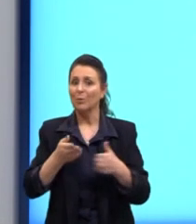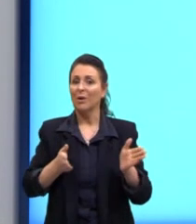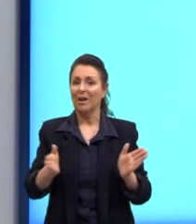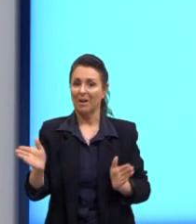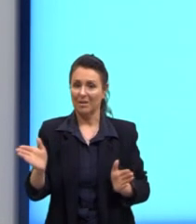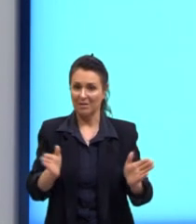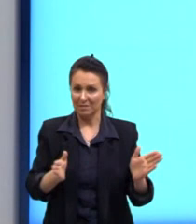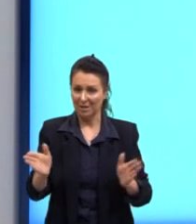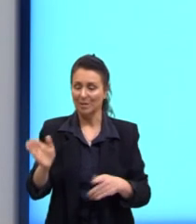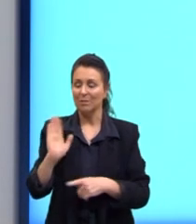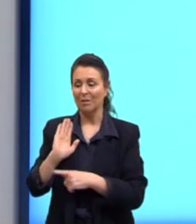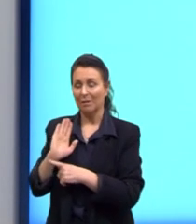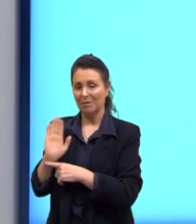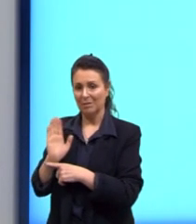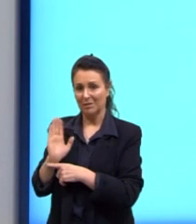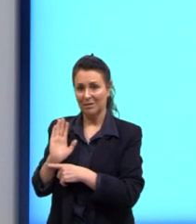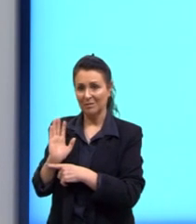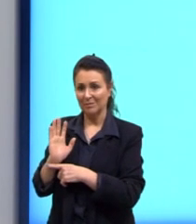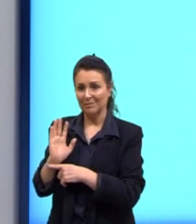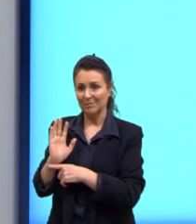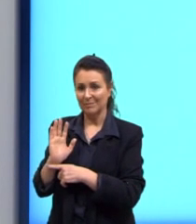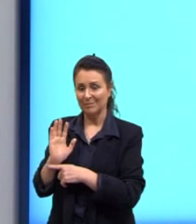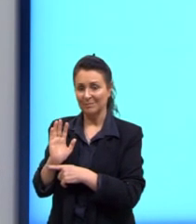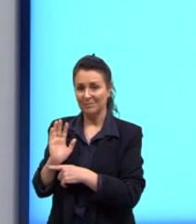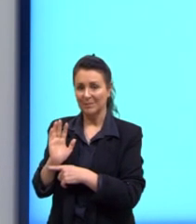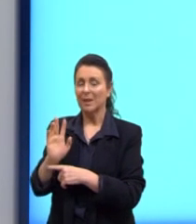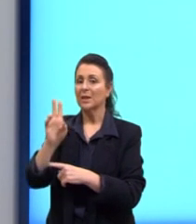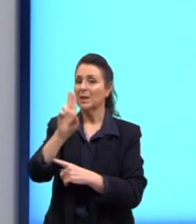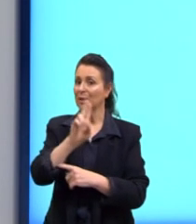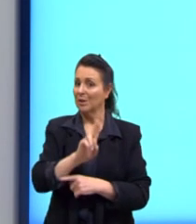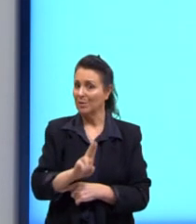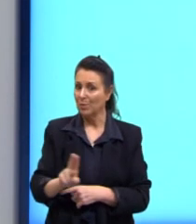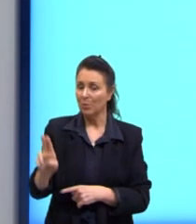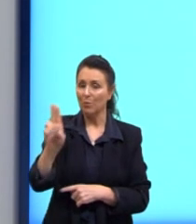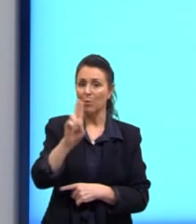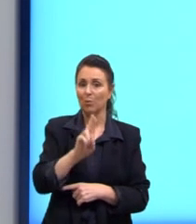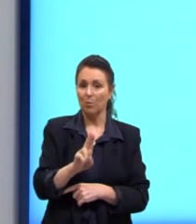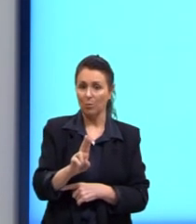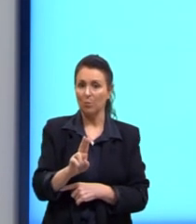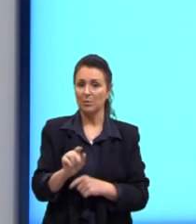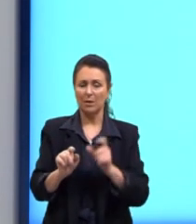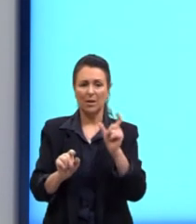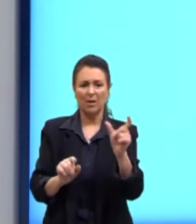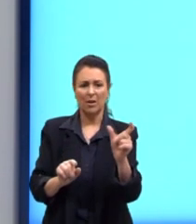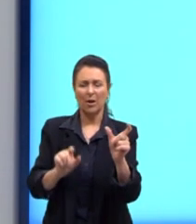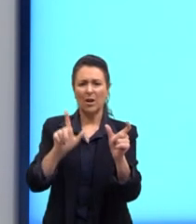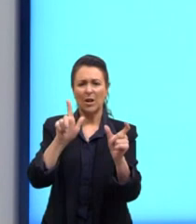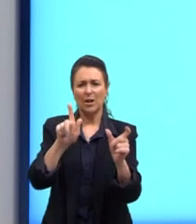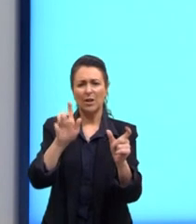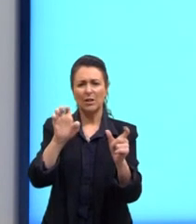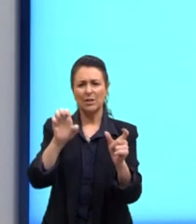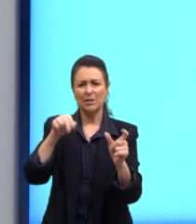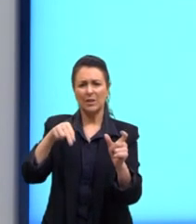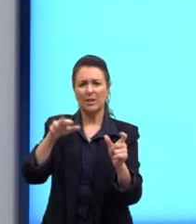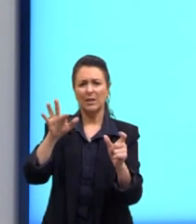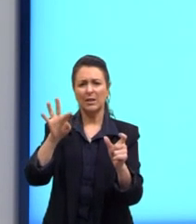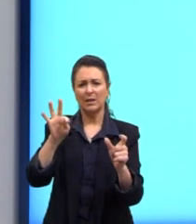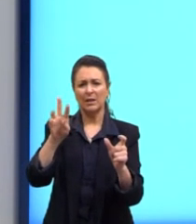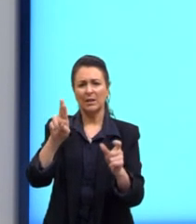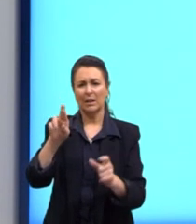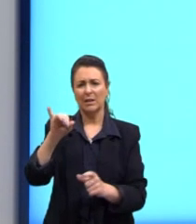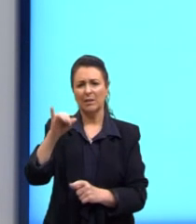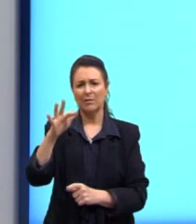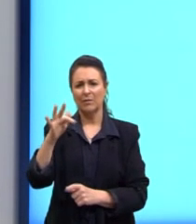ao cinema. Ele usa aqui um termo, gentrificação, que tem uma